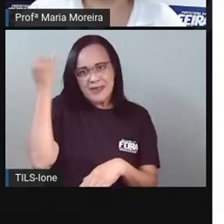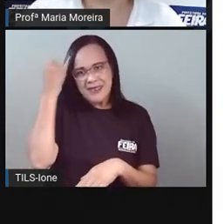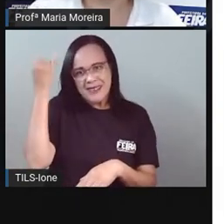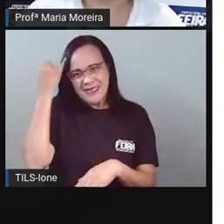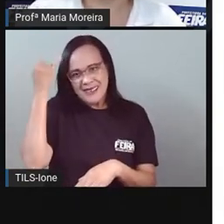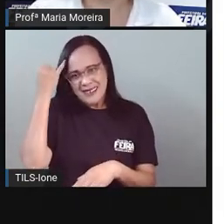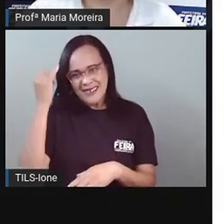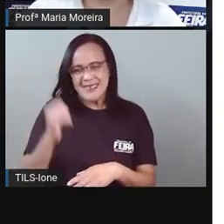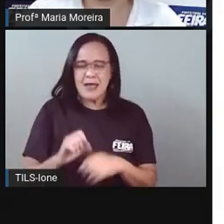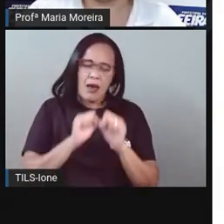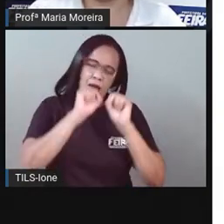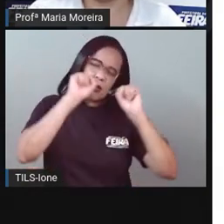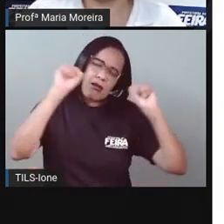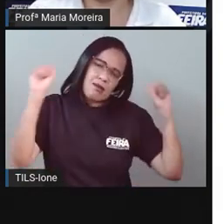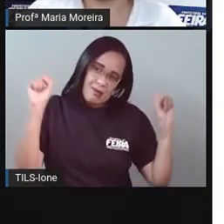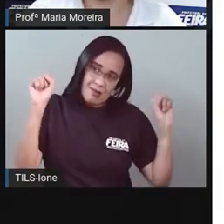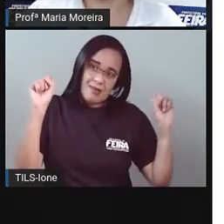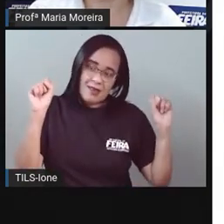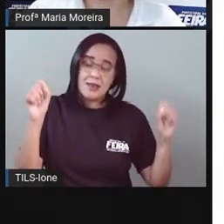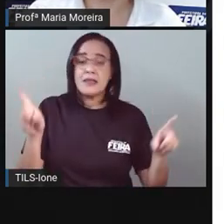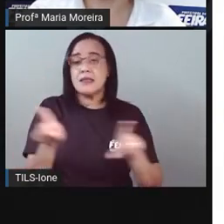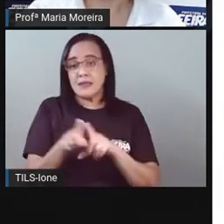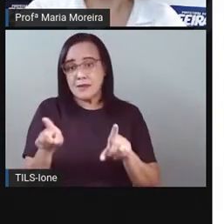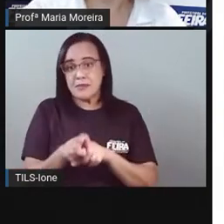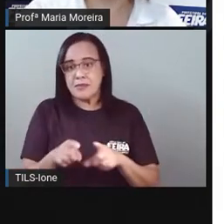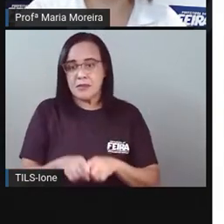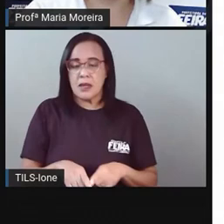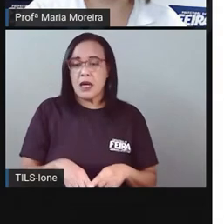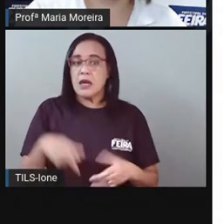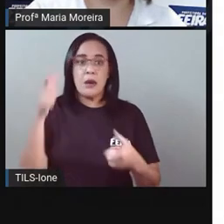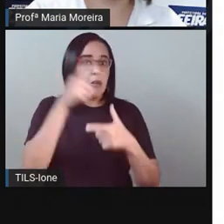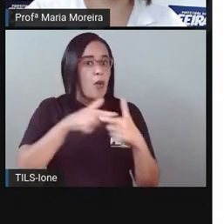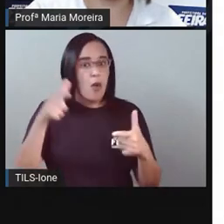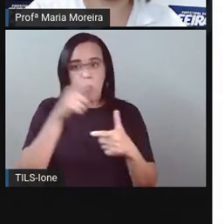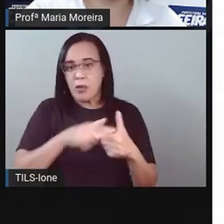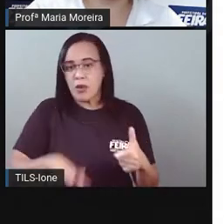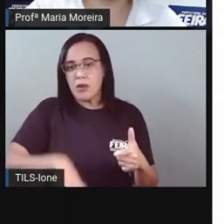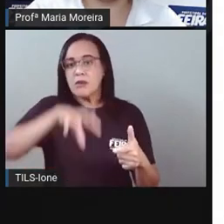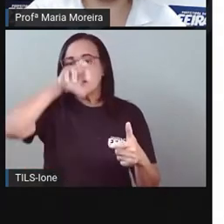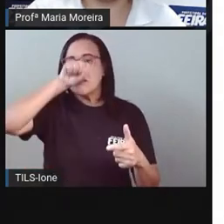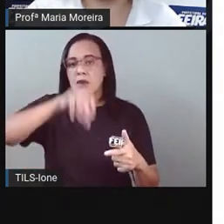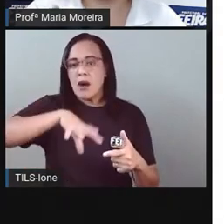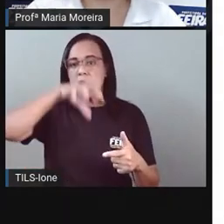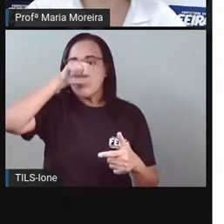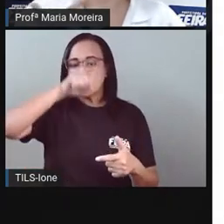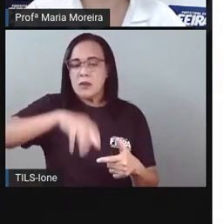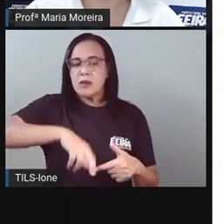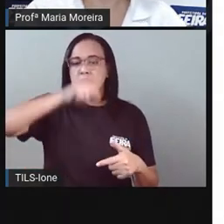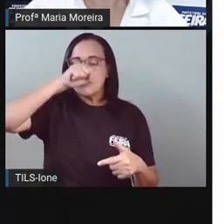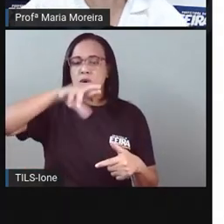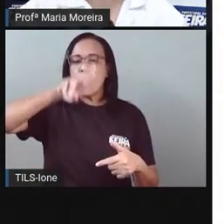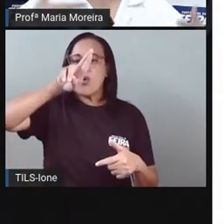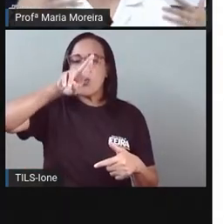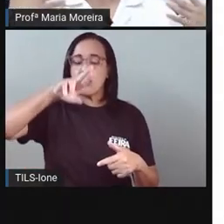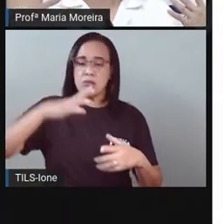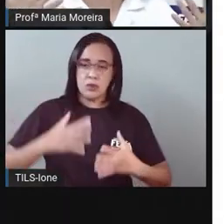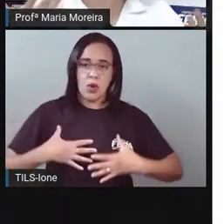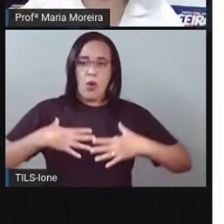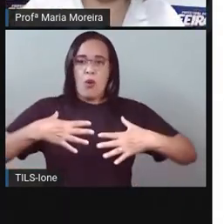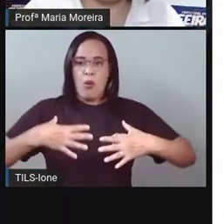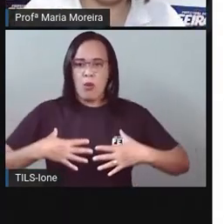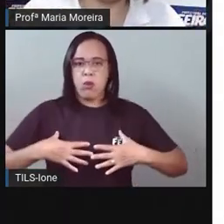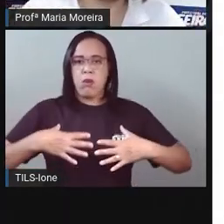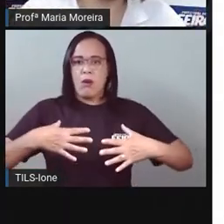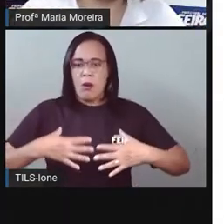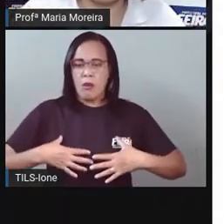ocorrência de doenças respiratórias Em virtude do quê? Da baixa umidade do ar A só começa o quê? Quem